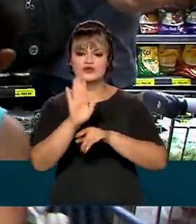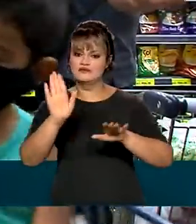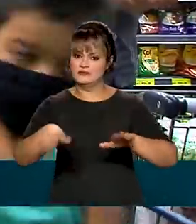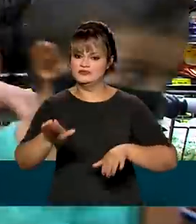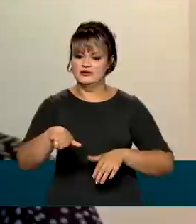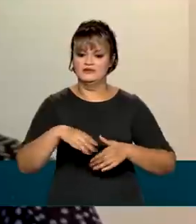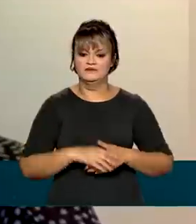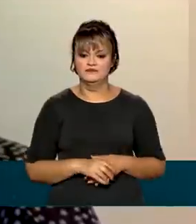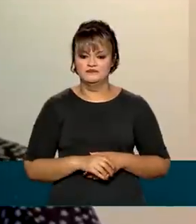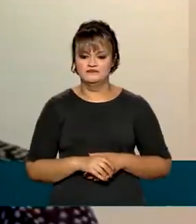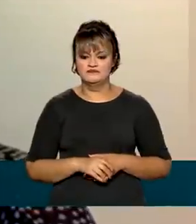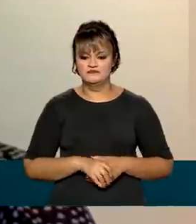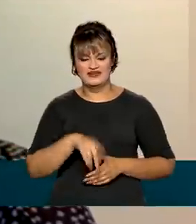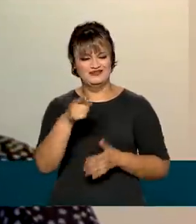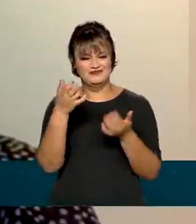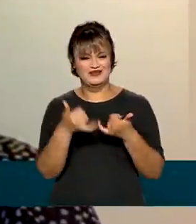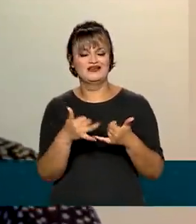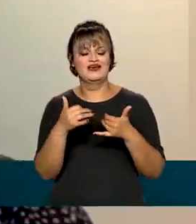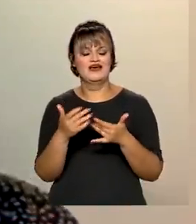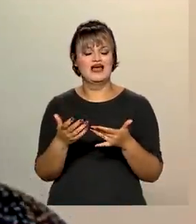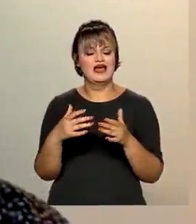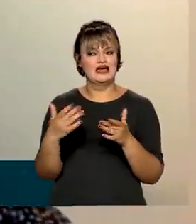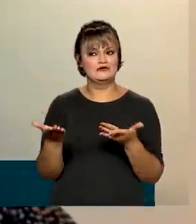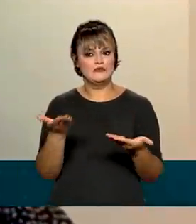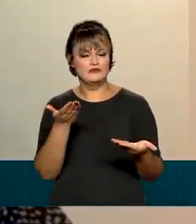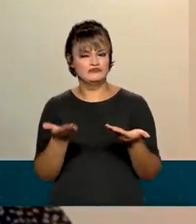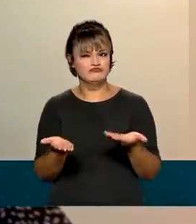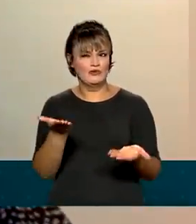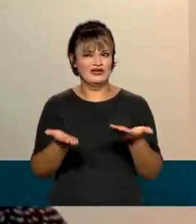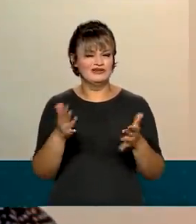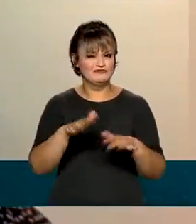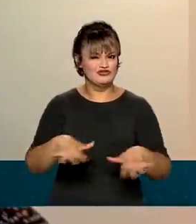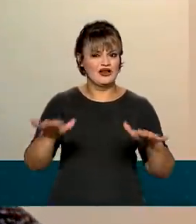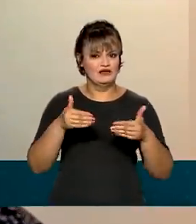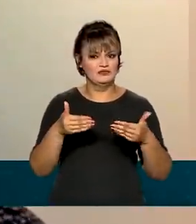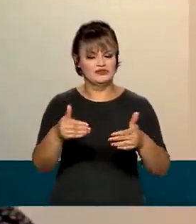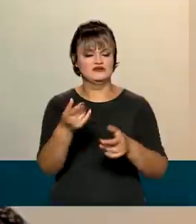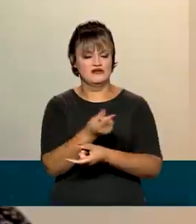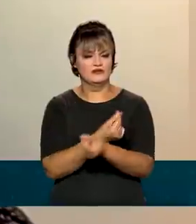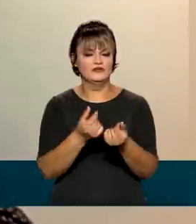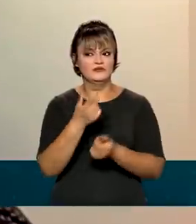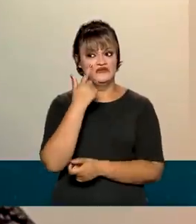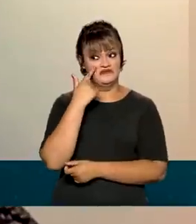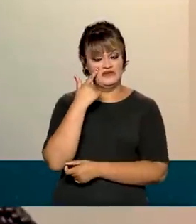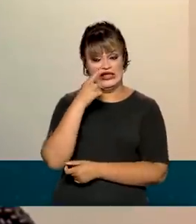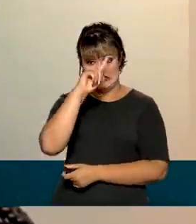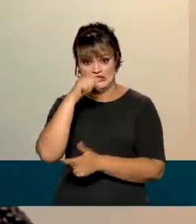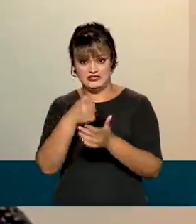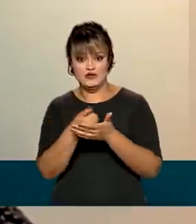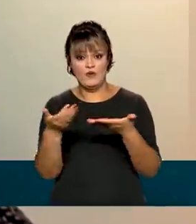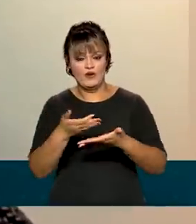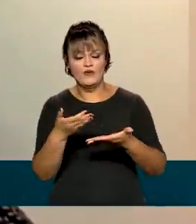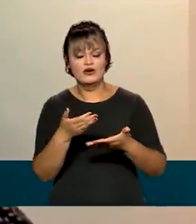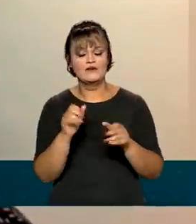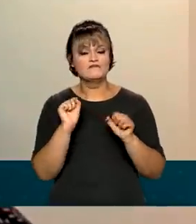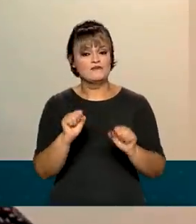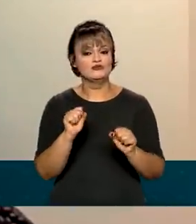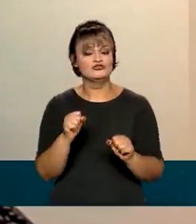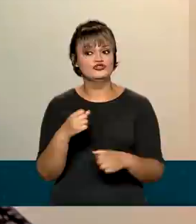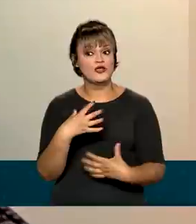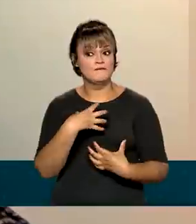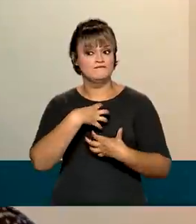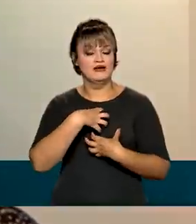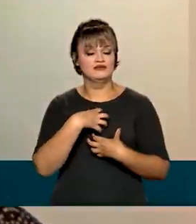população. Segundo o modelo de equilíbrio geral e estimativas do Ministério da Economia, essa medida pode ter um impacto de